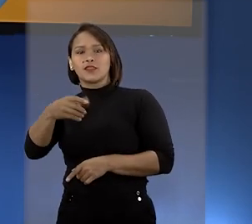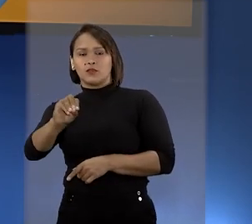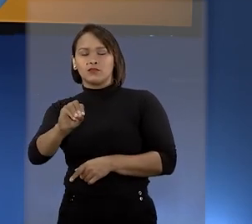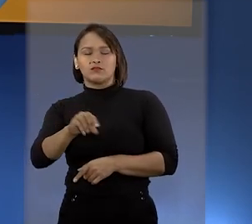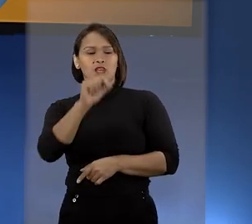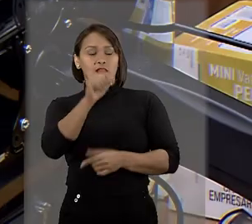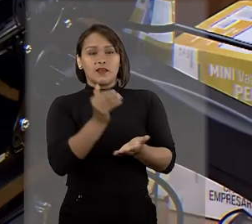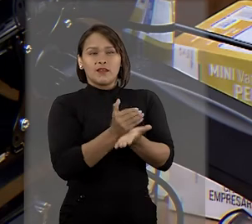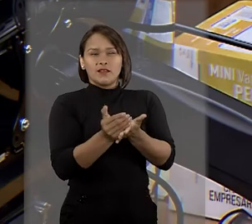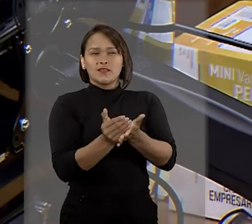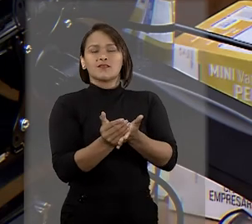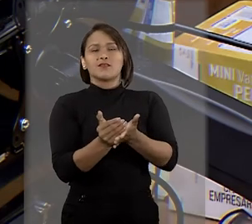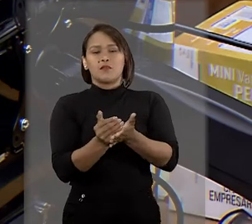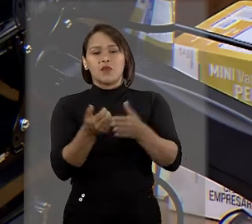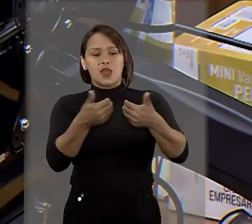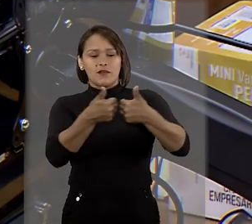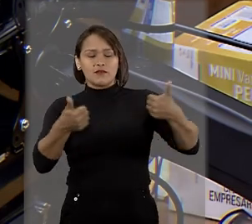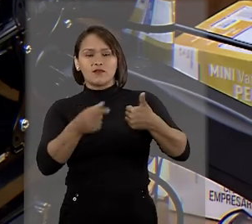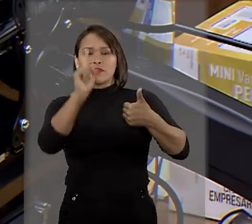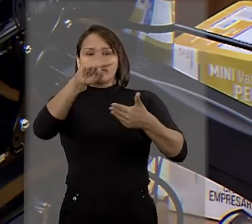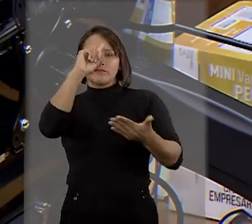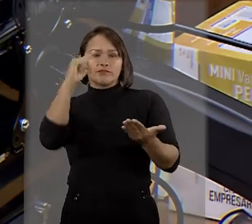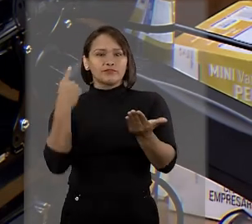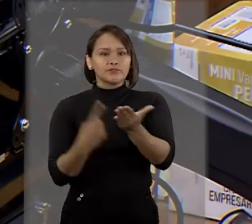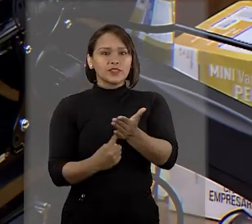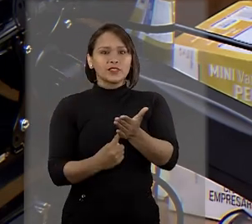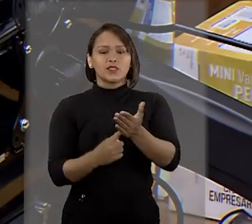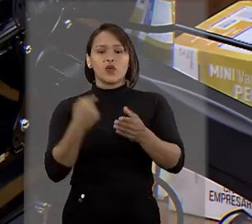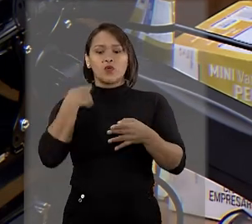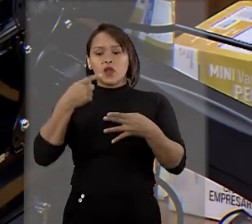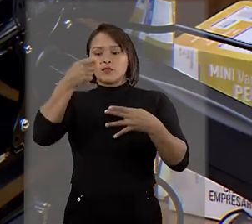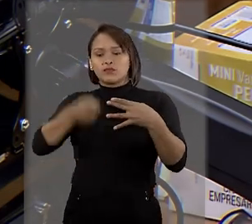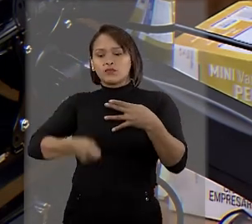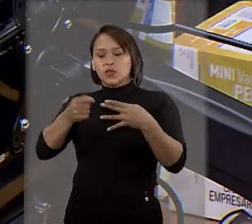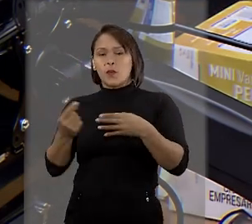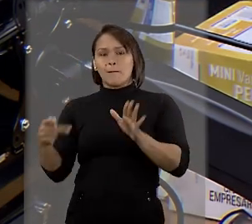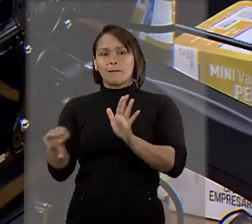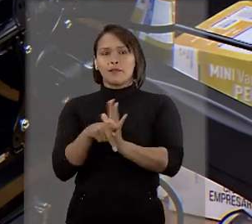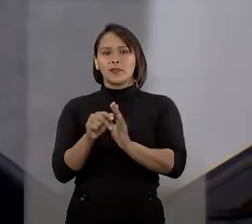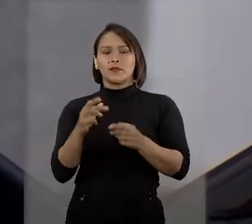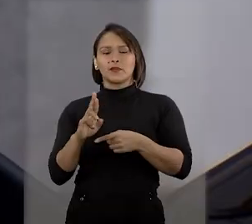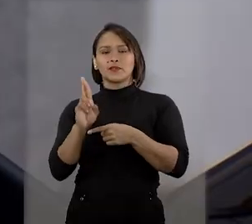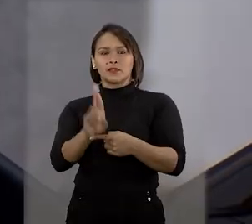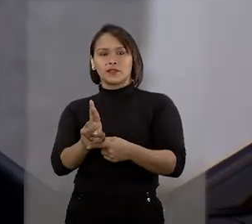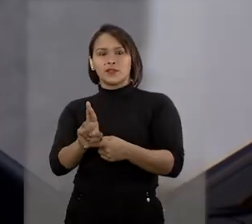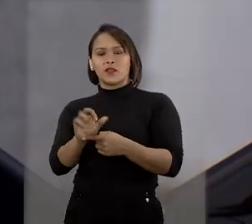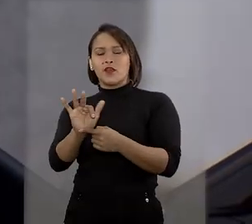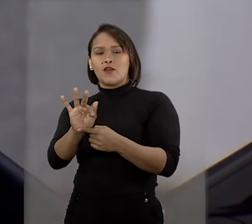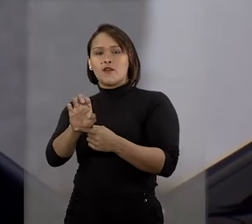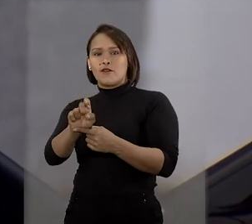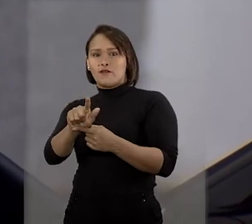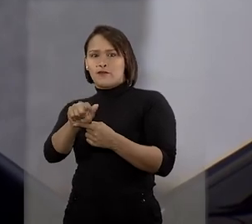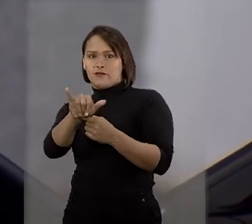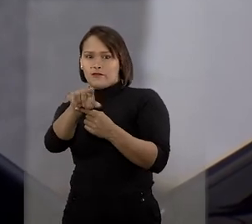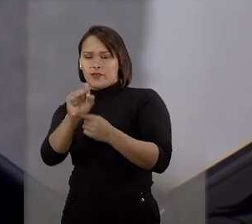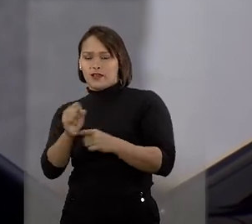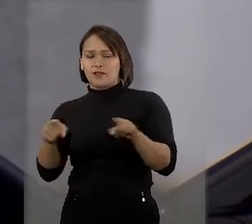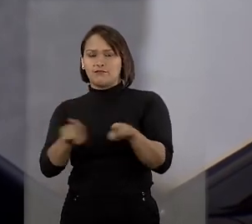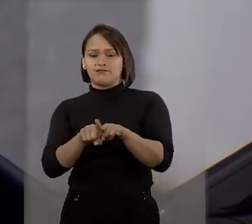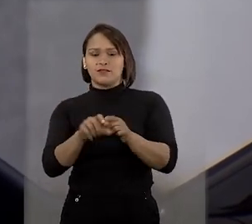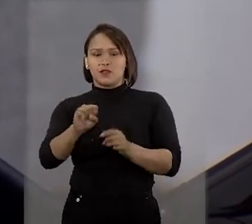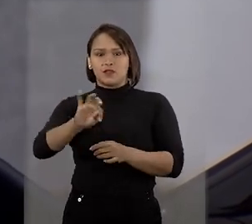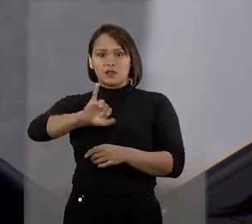Azambuja. Inicialmente, o desmembramento foi determinado por decisão unipessoal do relator do caso no STJ,